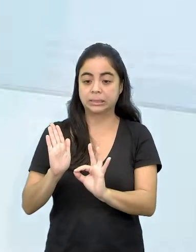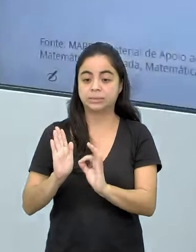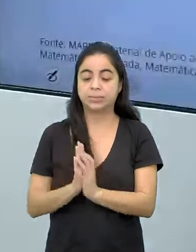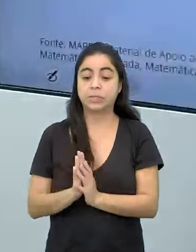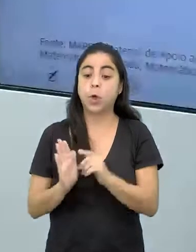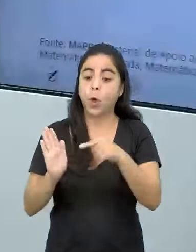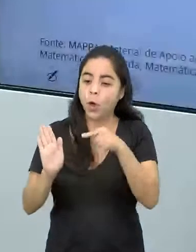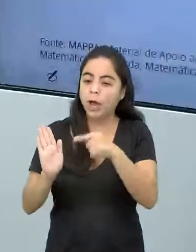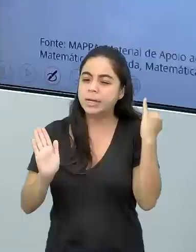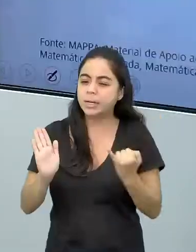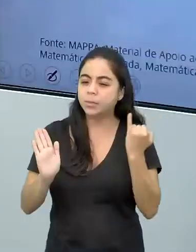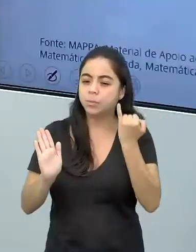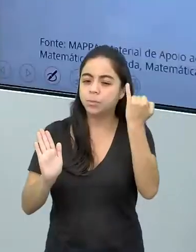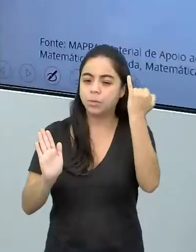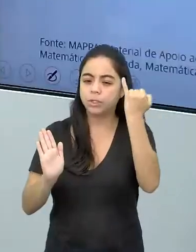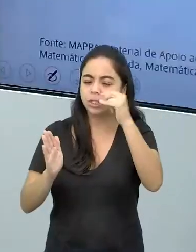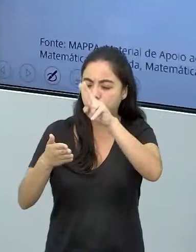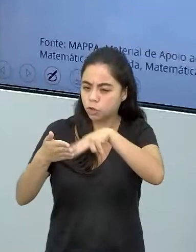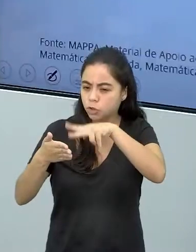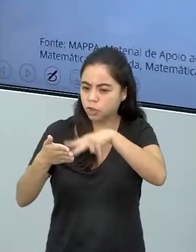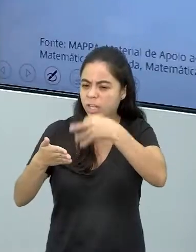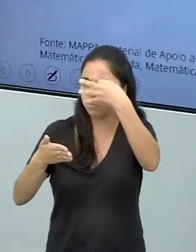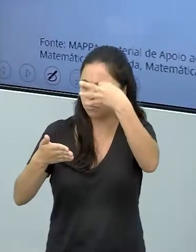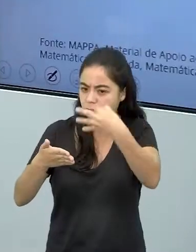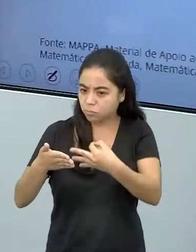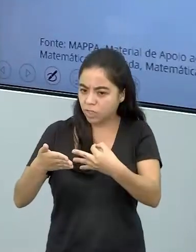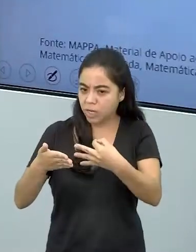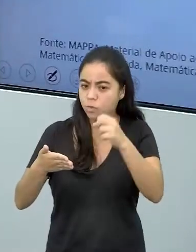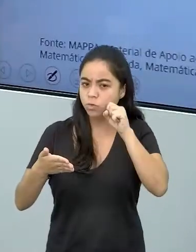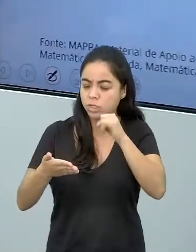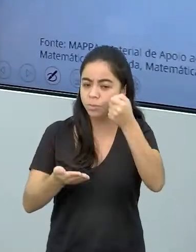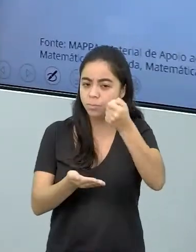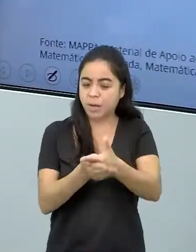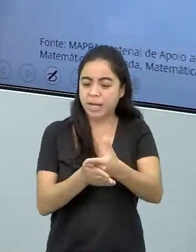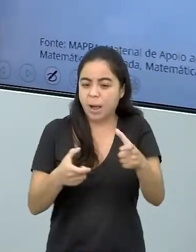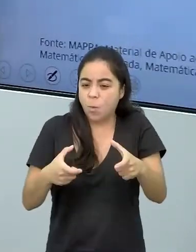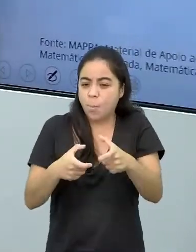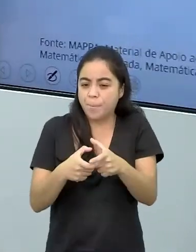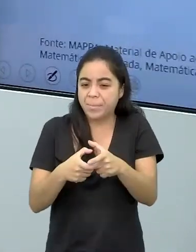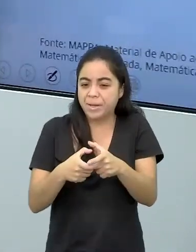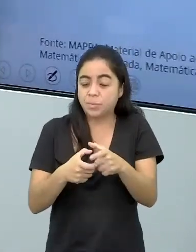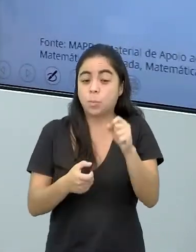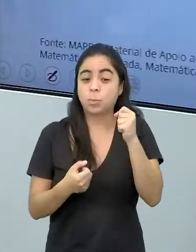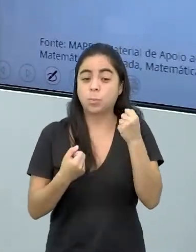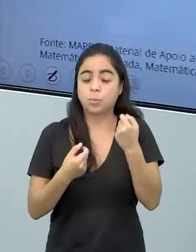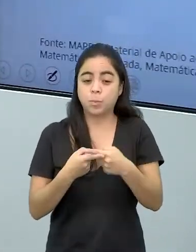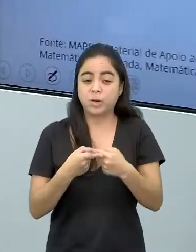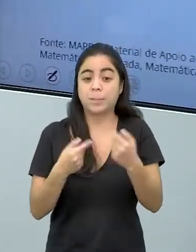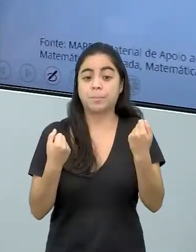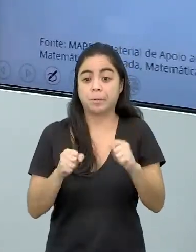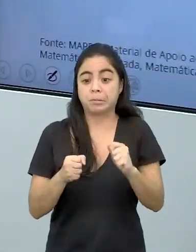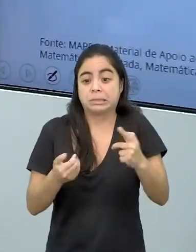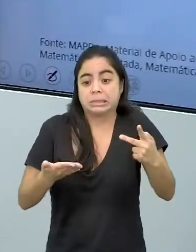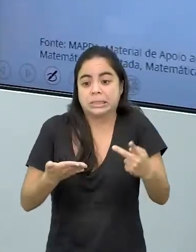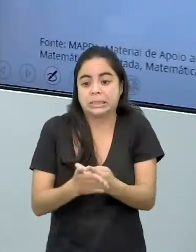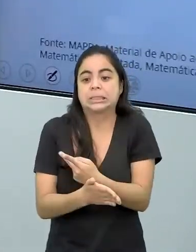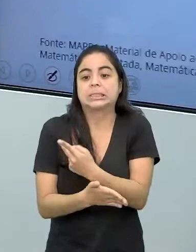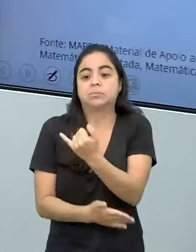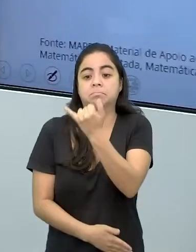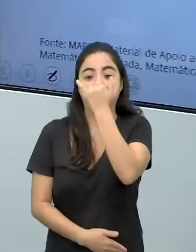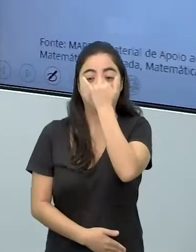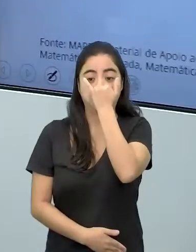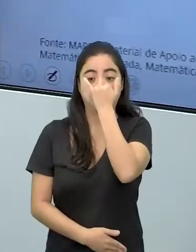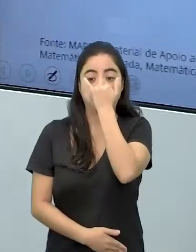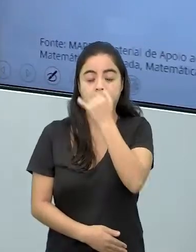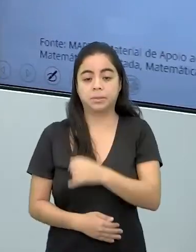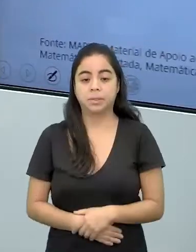é muito importante a gente fazer a leitura aí, se a gente for pagar o mínimo, porque senão a gente pode cair em armadilhas. Em armadilhas que